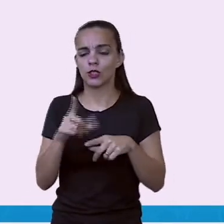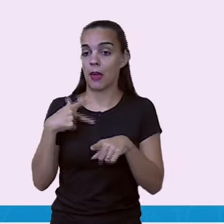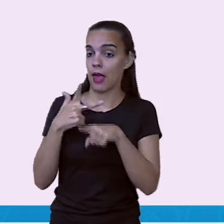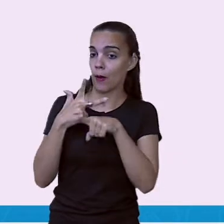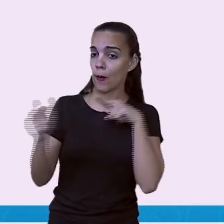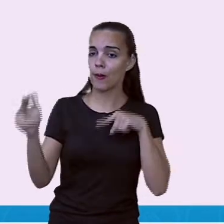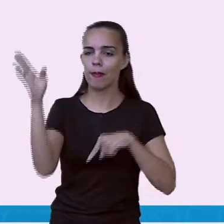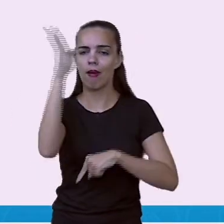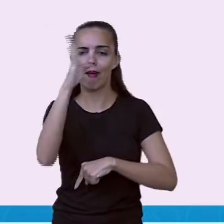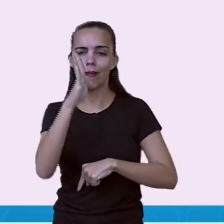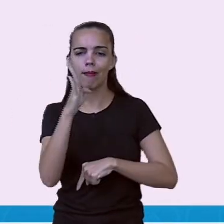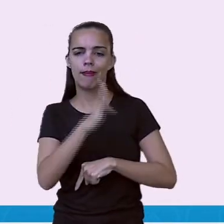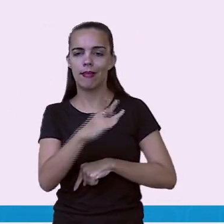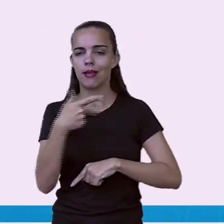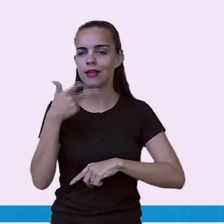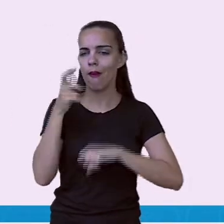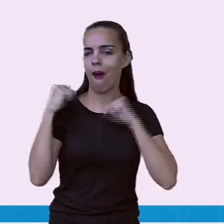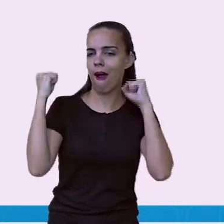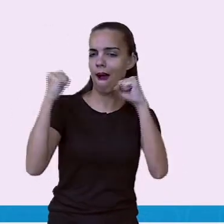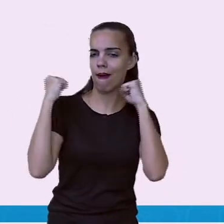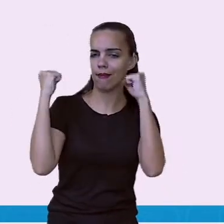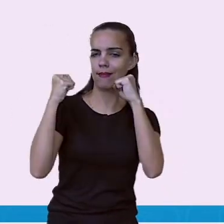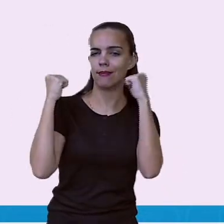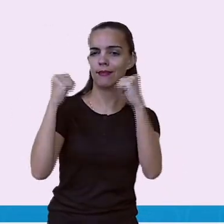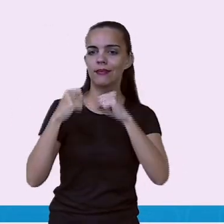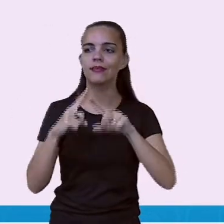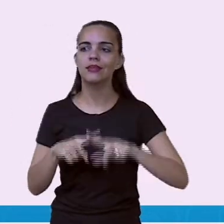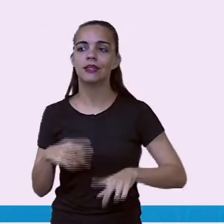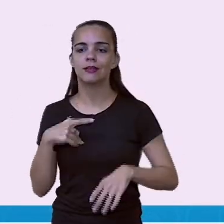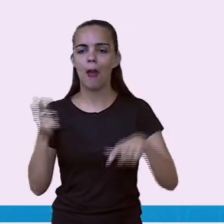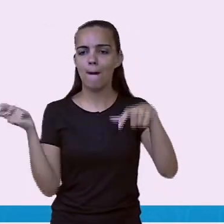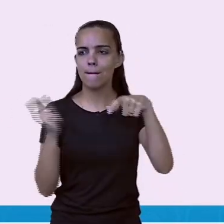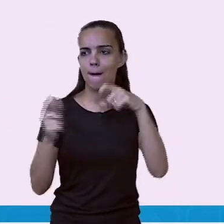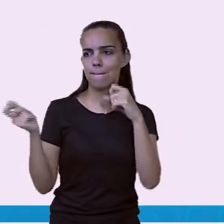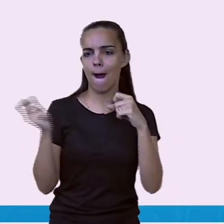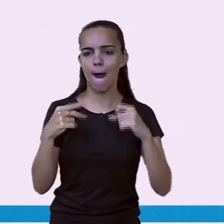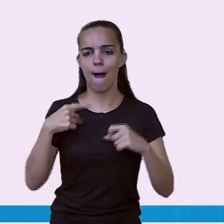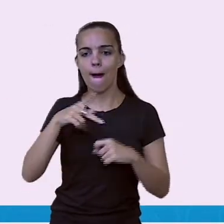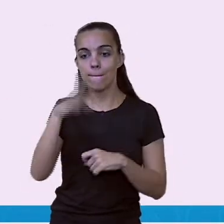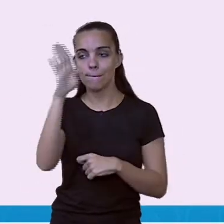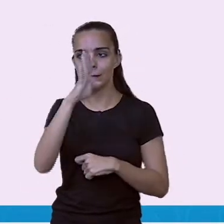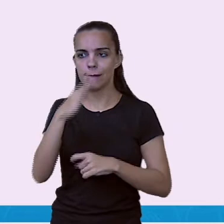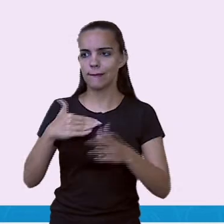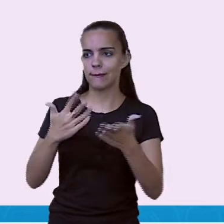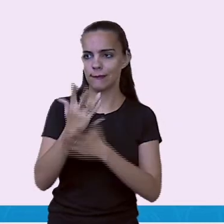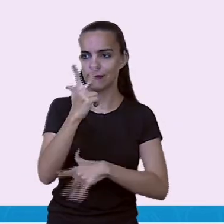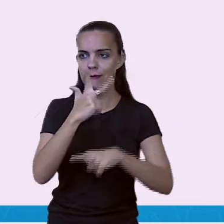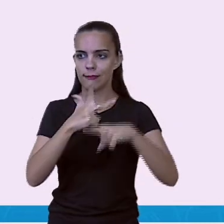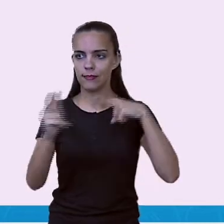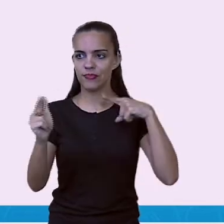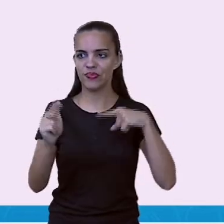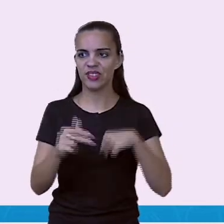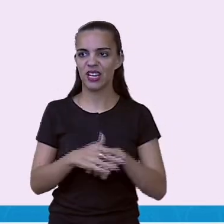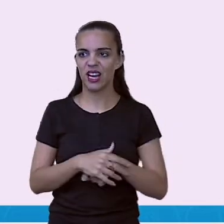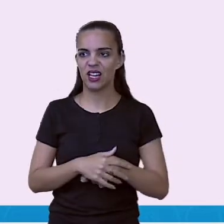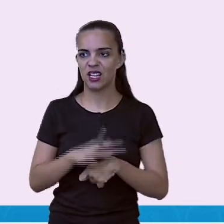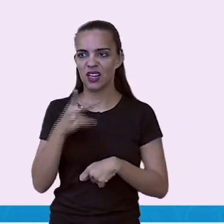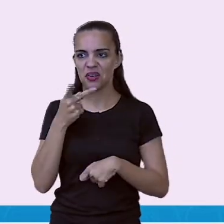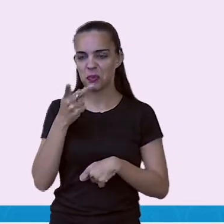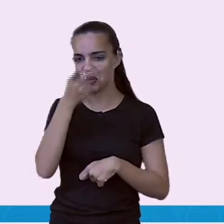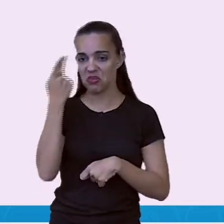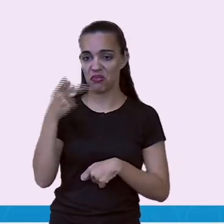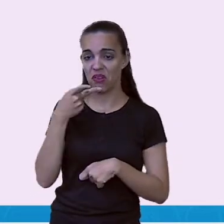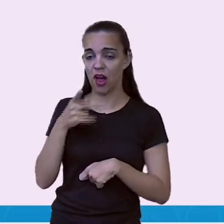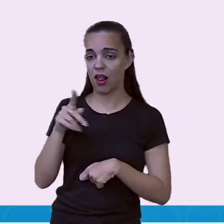a vitória. Então, comemoramos um título em 2004, em cima dos hermanos, não é bem assim que falam?